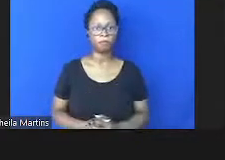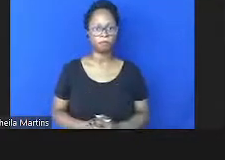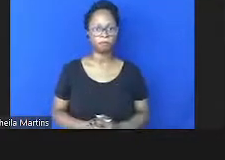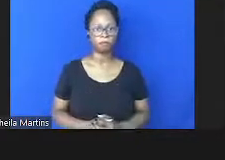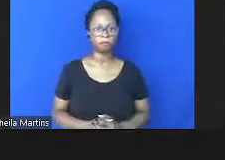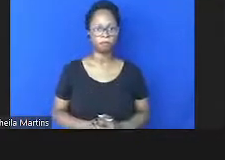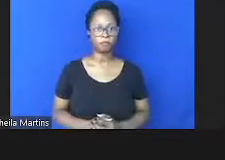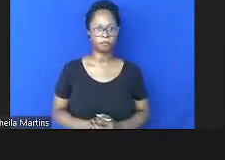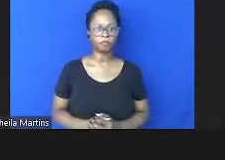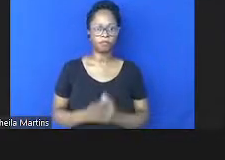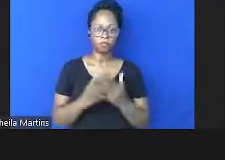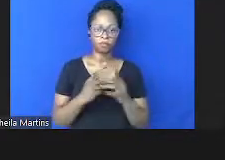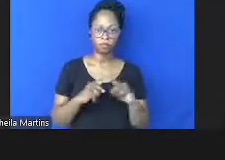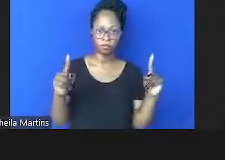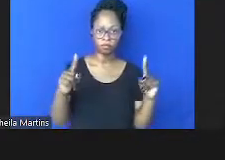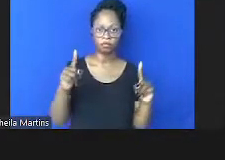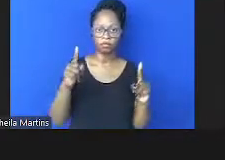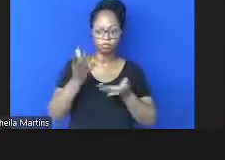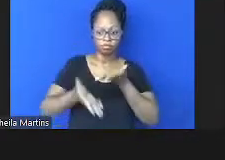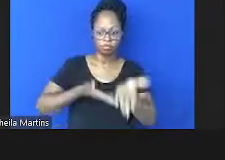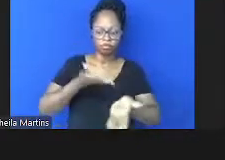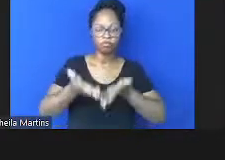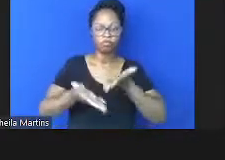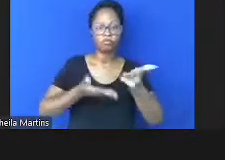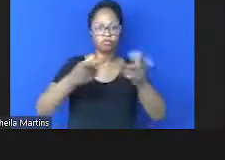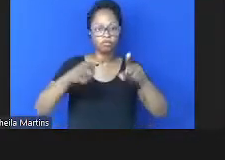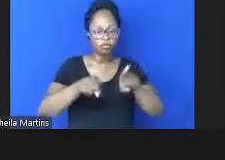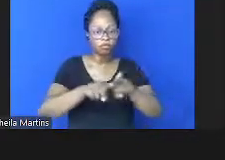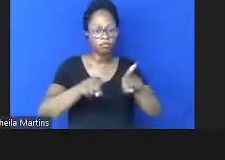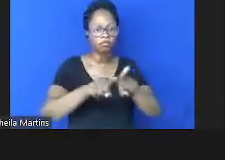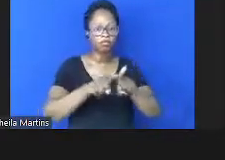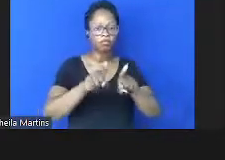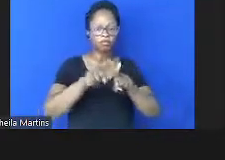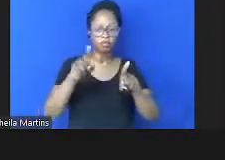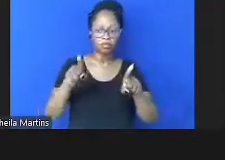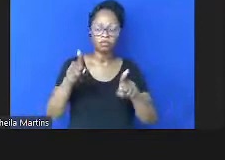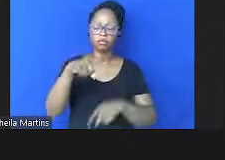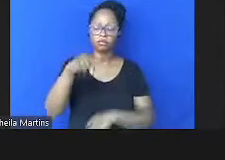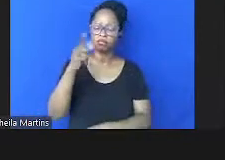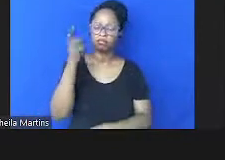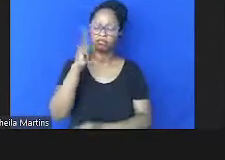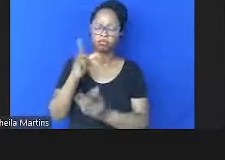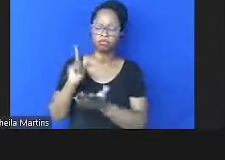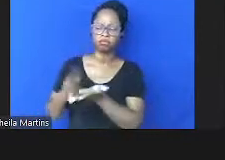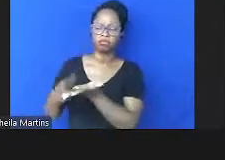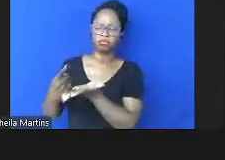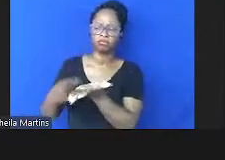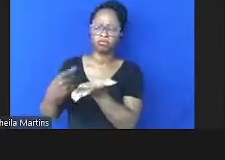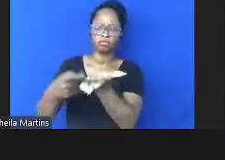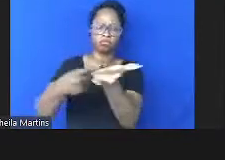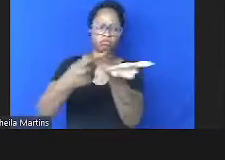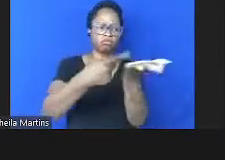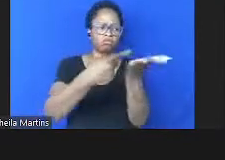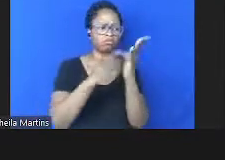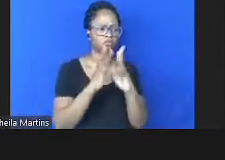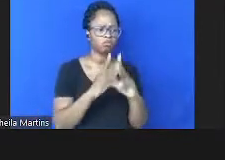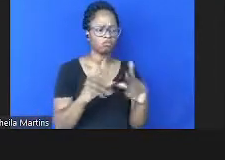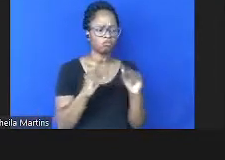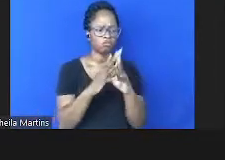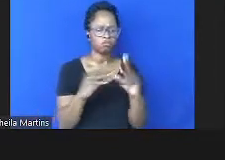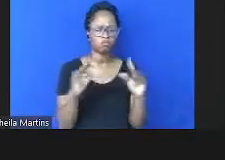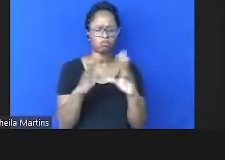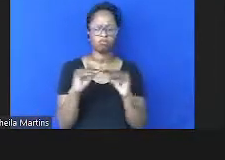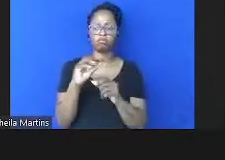no tratamento com inseticida e você combina todos esses relaxamentos então se a covid